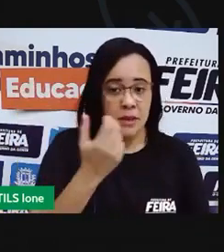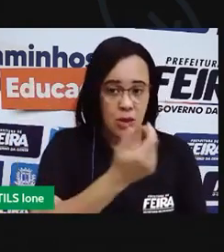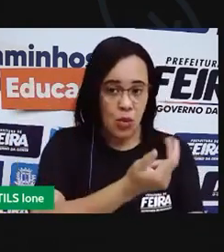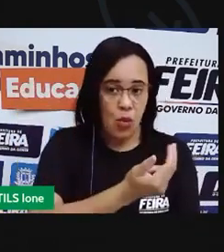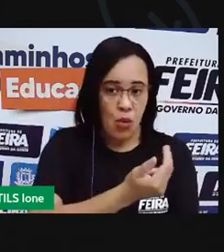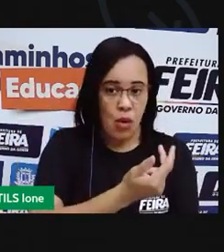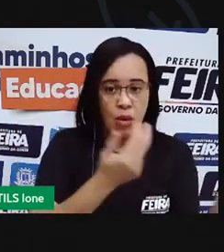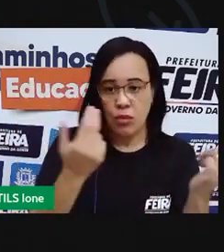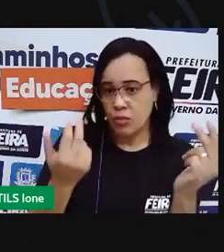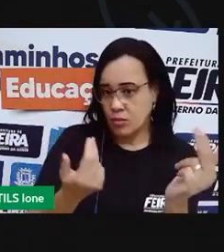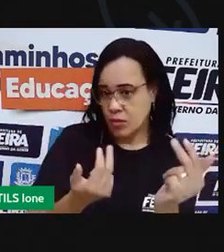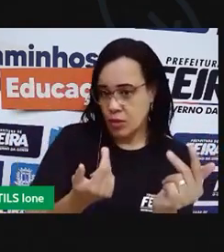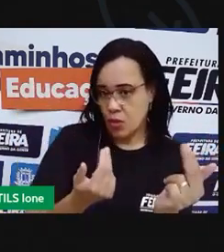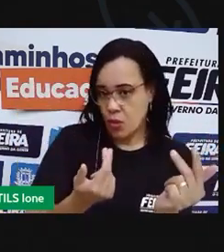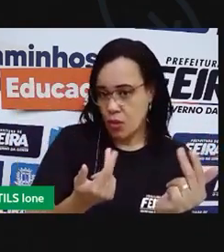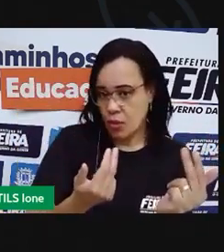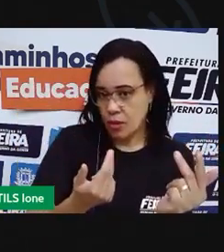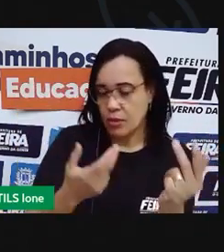essa quantidade